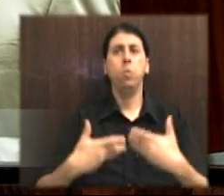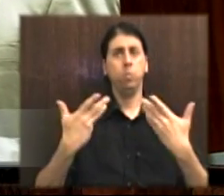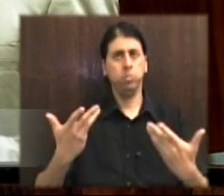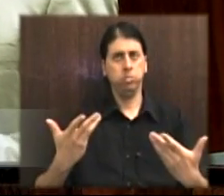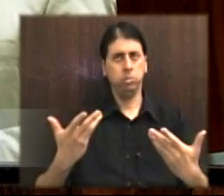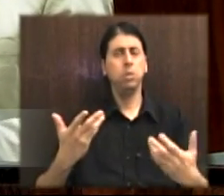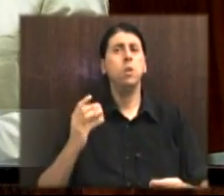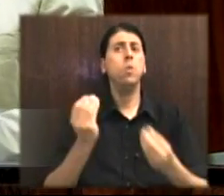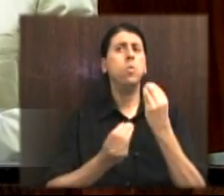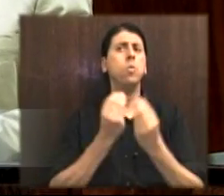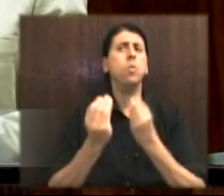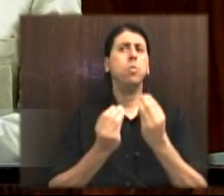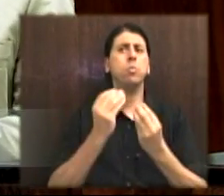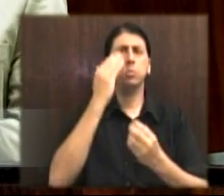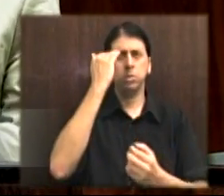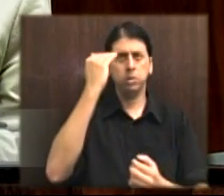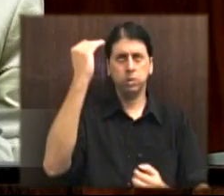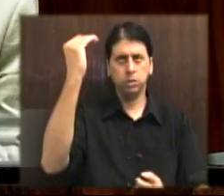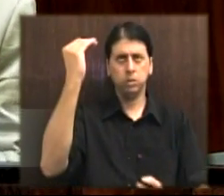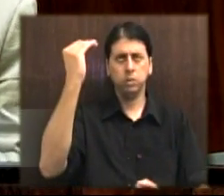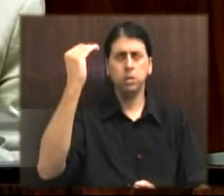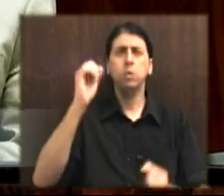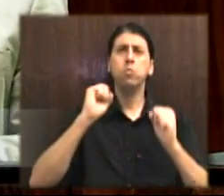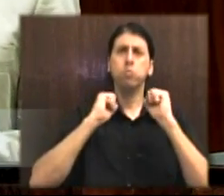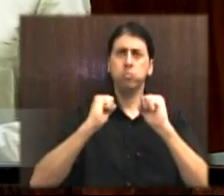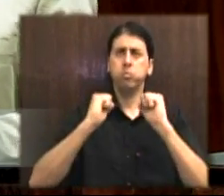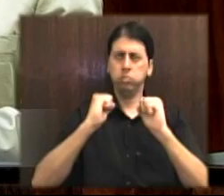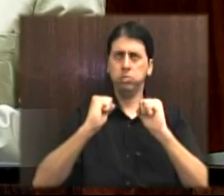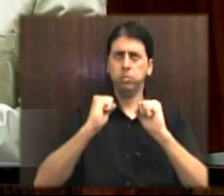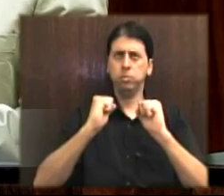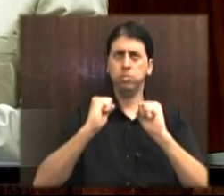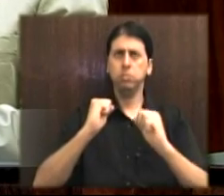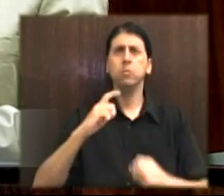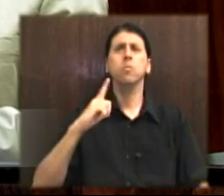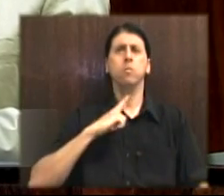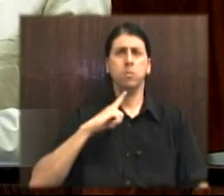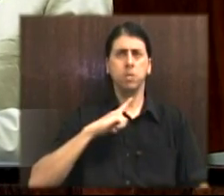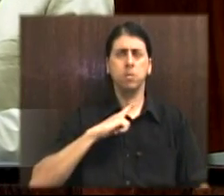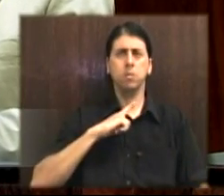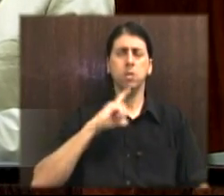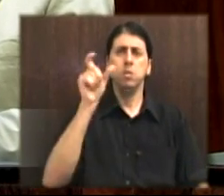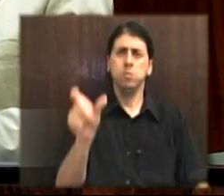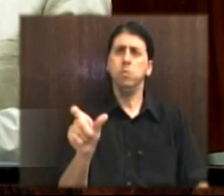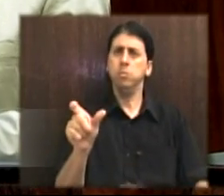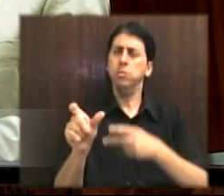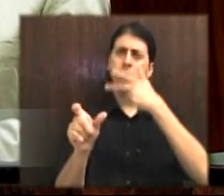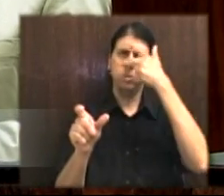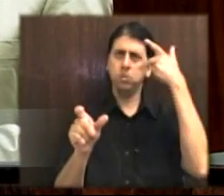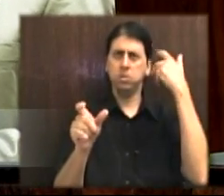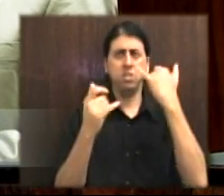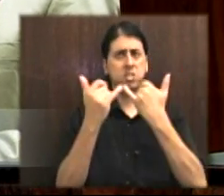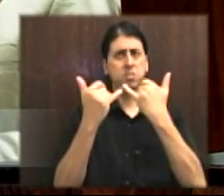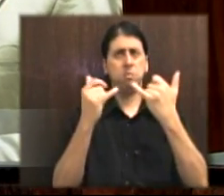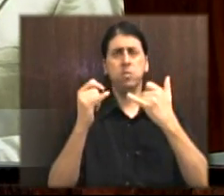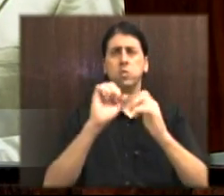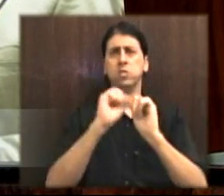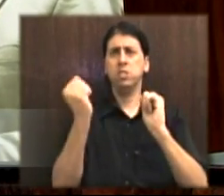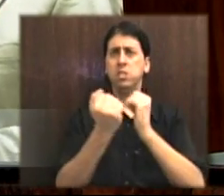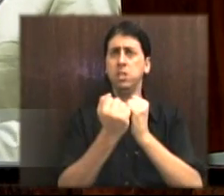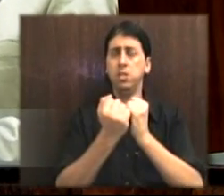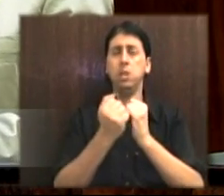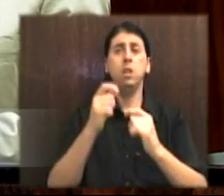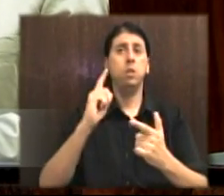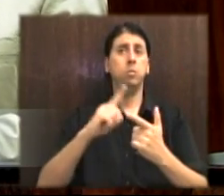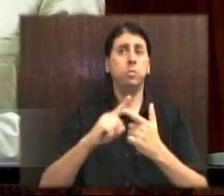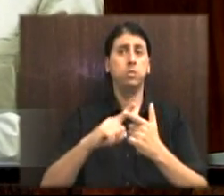como imaginar possível a ascensão de alguém na sociedade se por mais